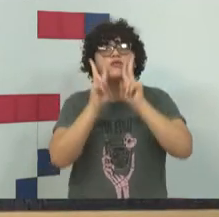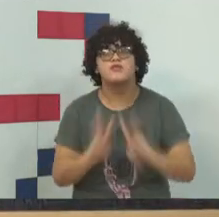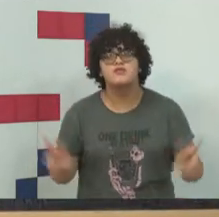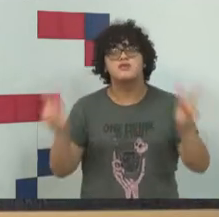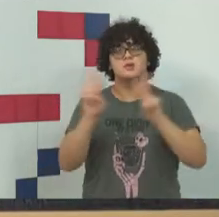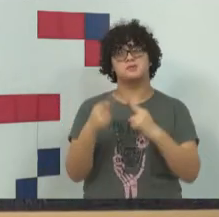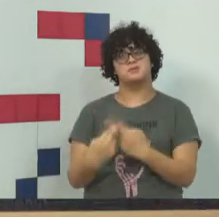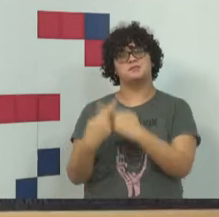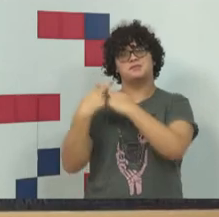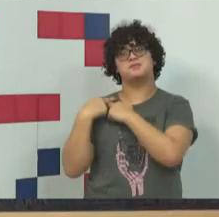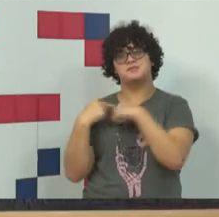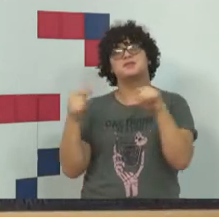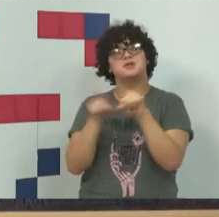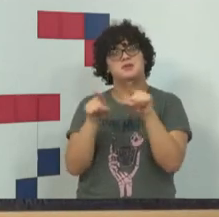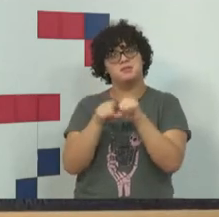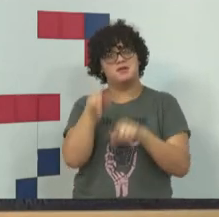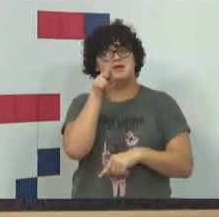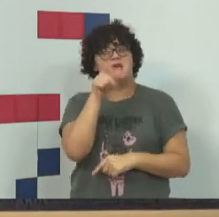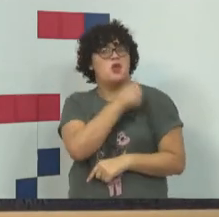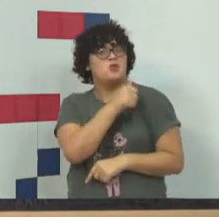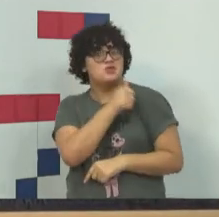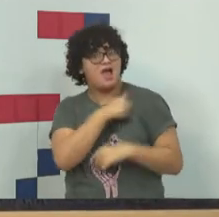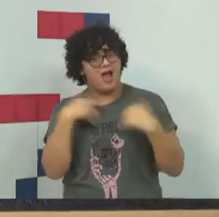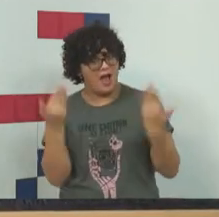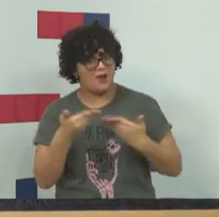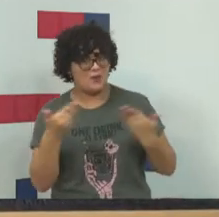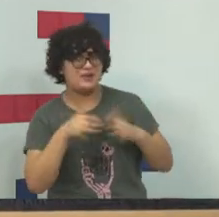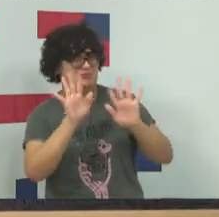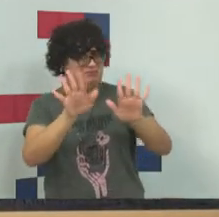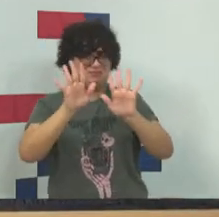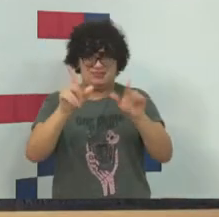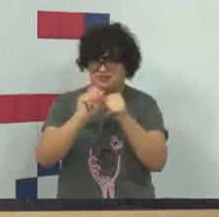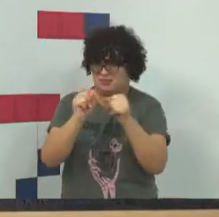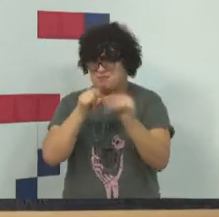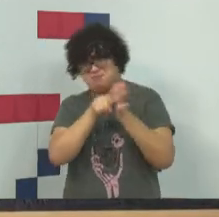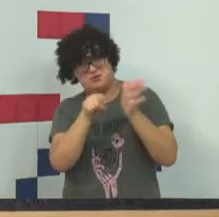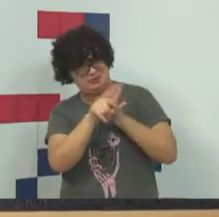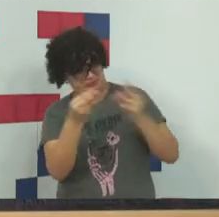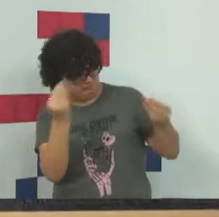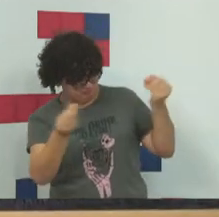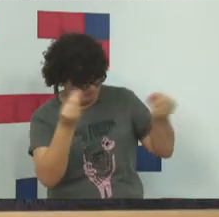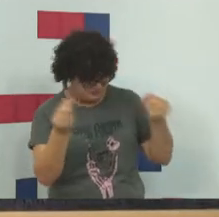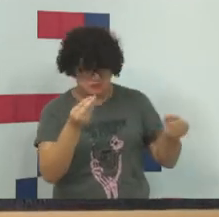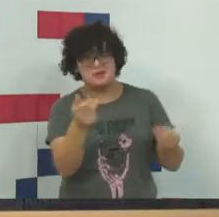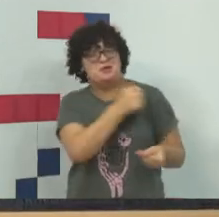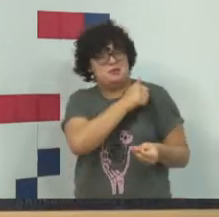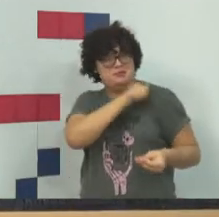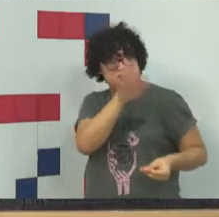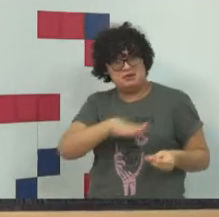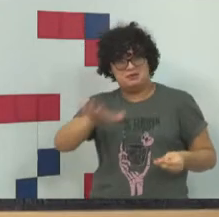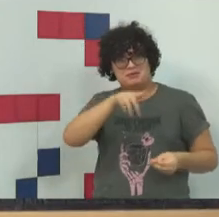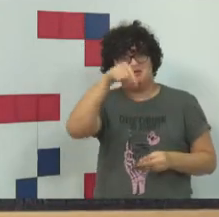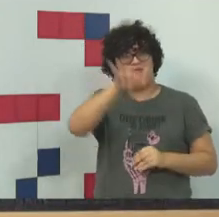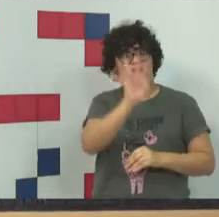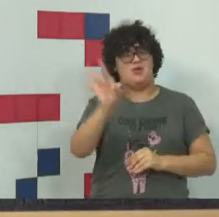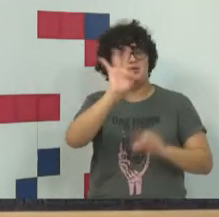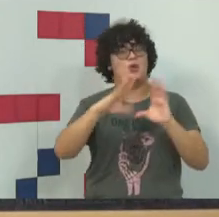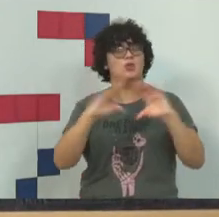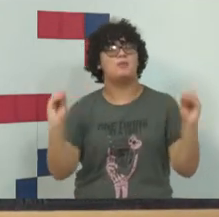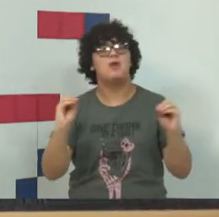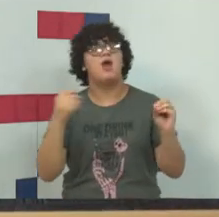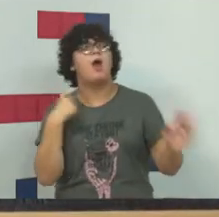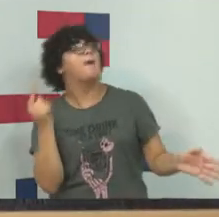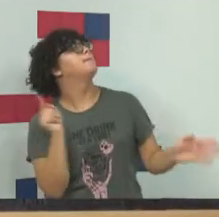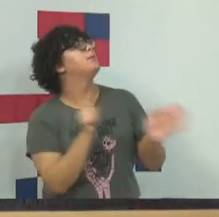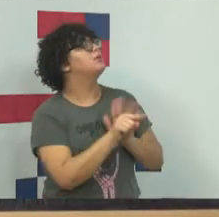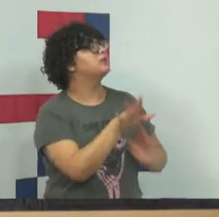responsabilidade para os nossos alunos. E eu fiz uma enquete com os nossos alunos aqui da Uninove e perguntei para